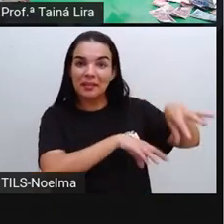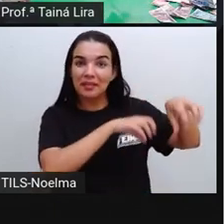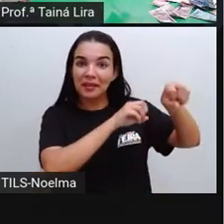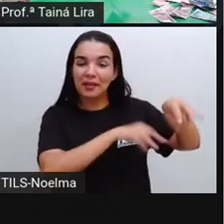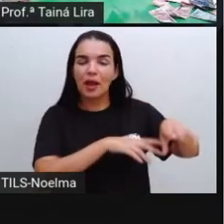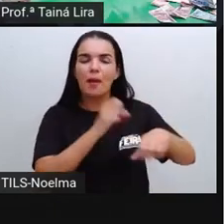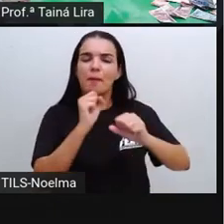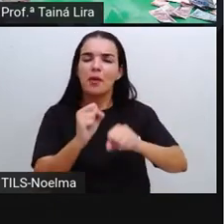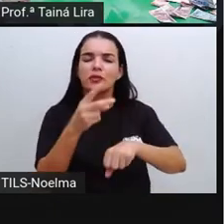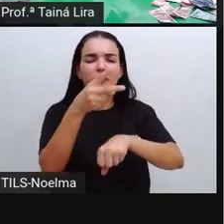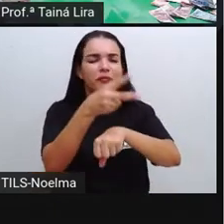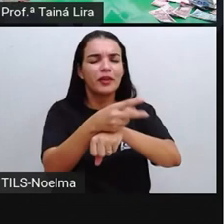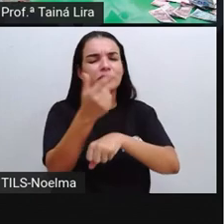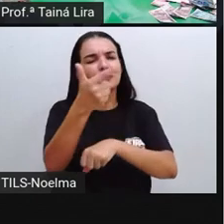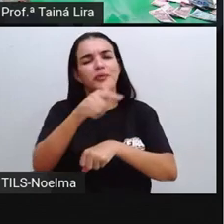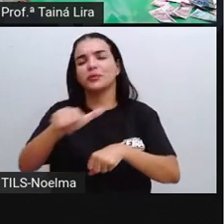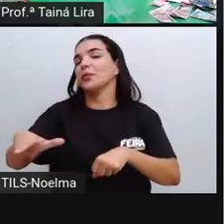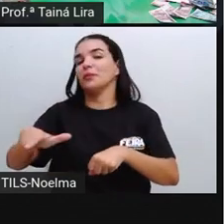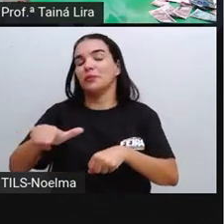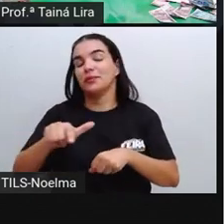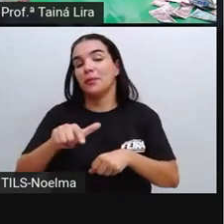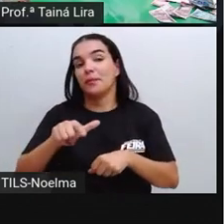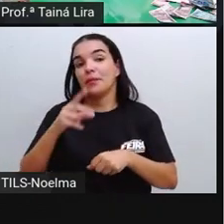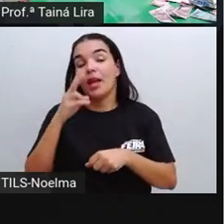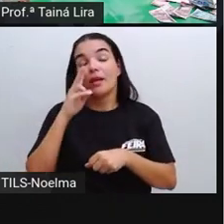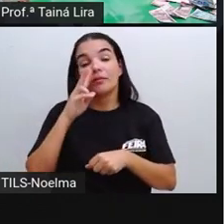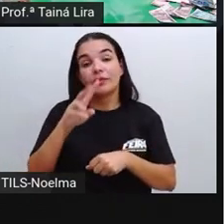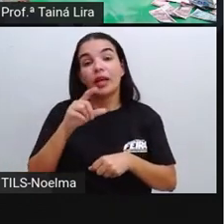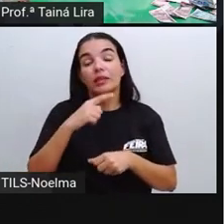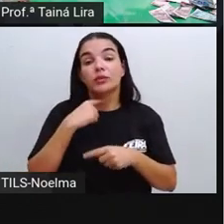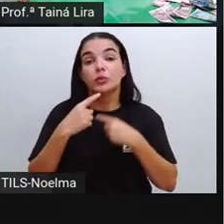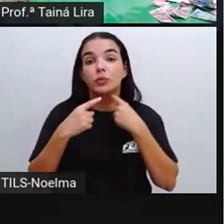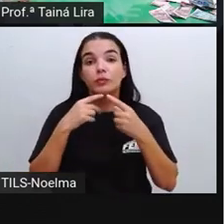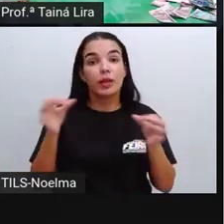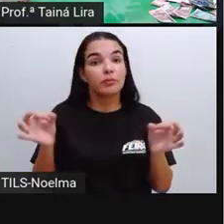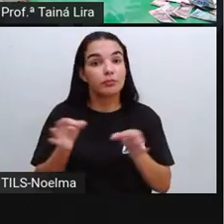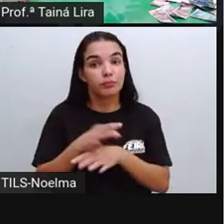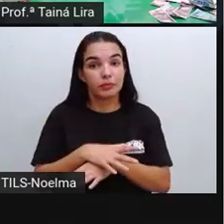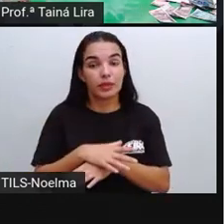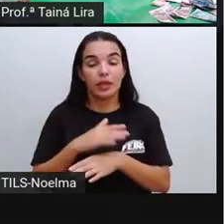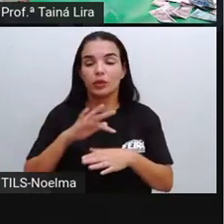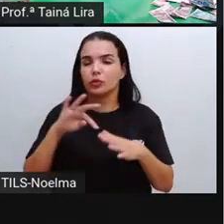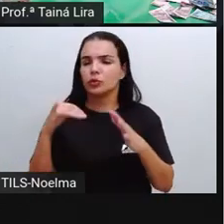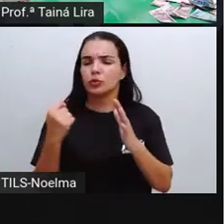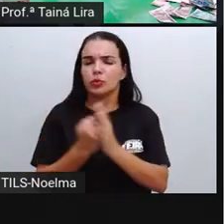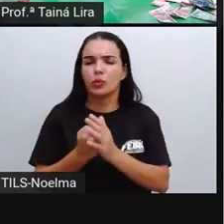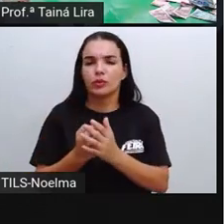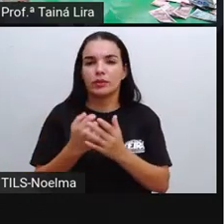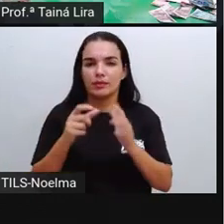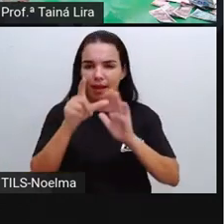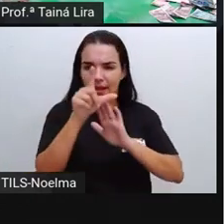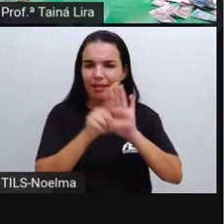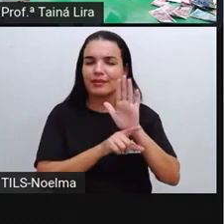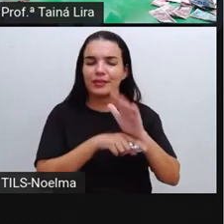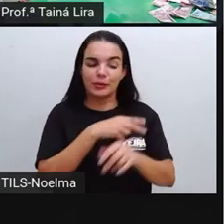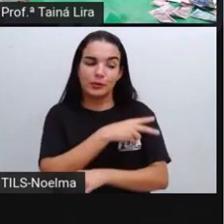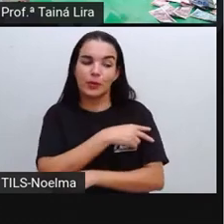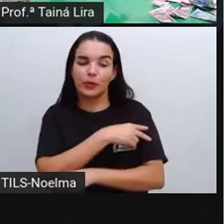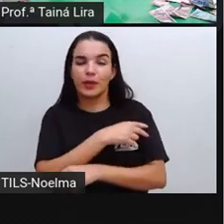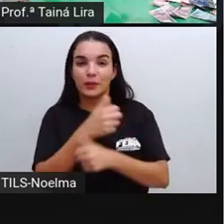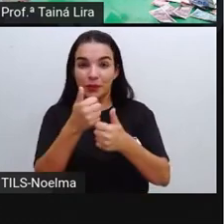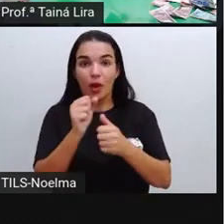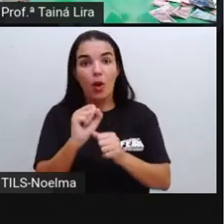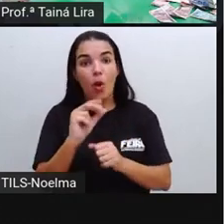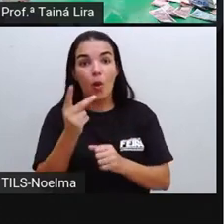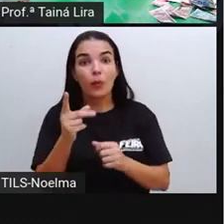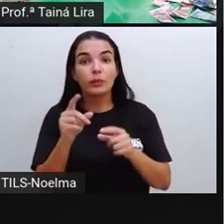tá? Assiste essa aula novamente, para você tirar essa dúvida, todas as aulas do ano letivo ficam salvas lá, tá? Ou